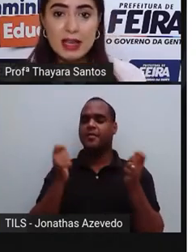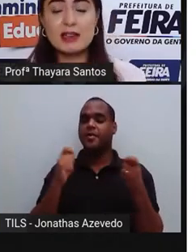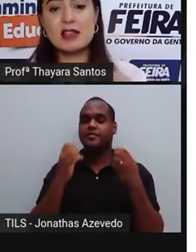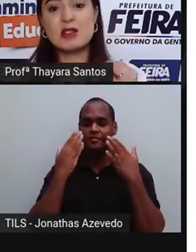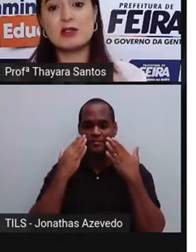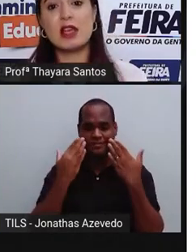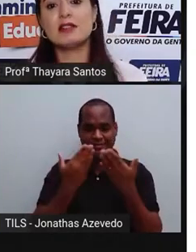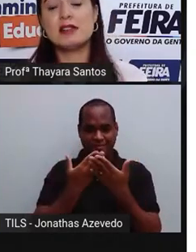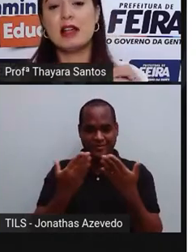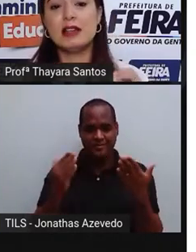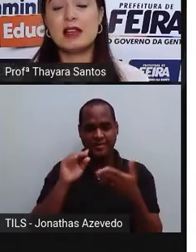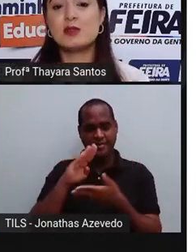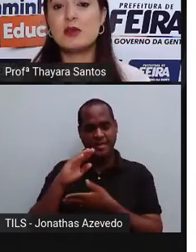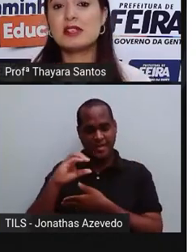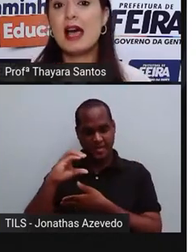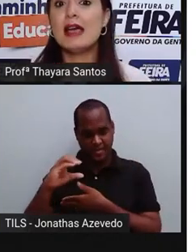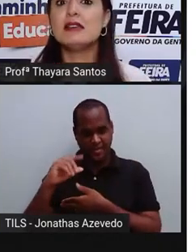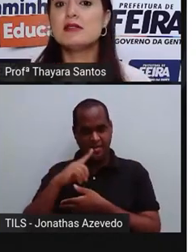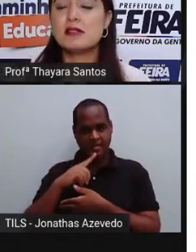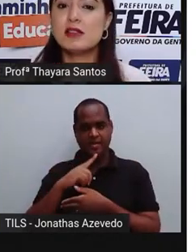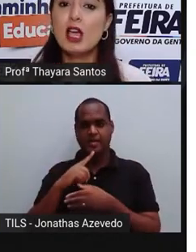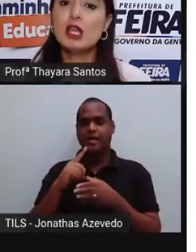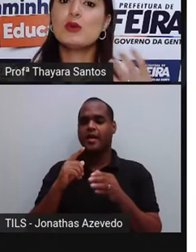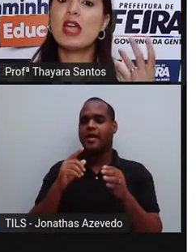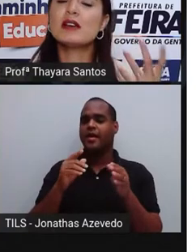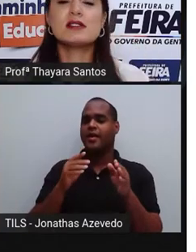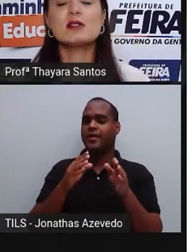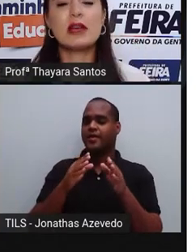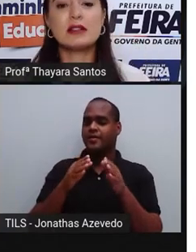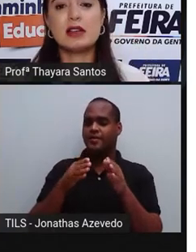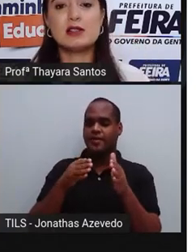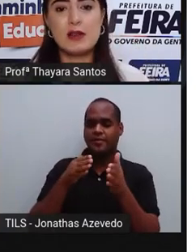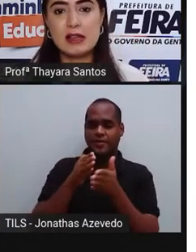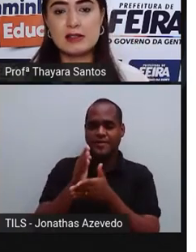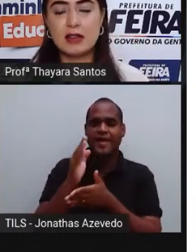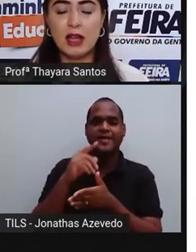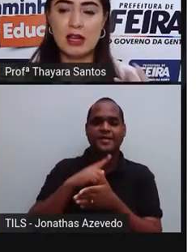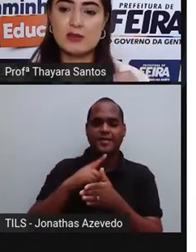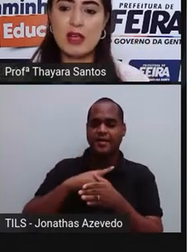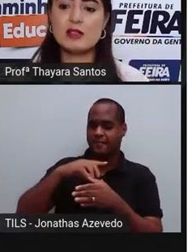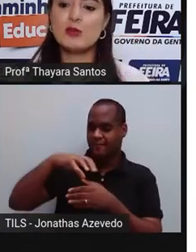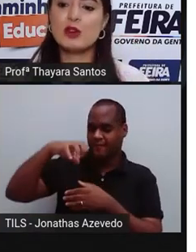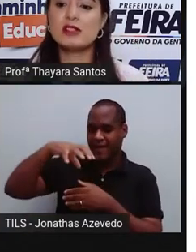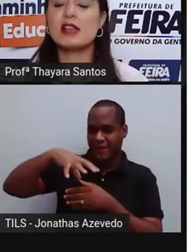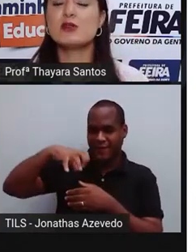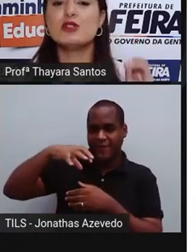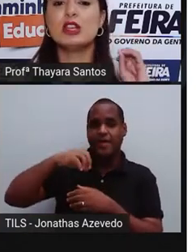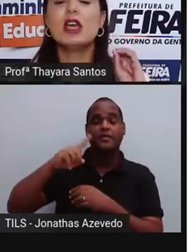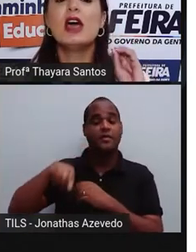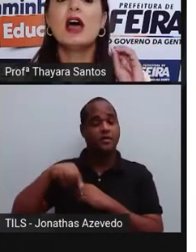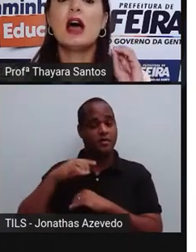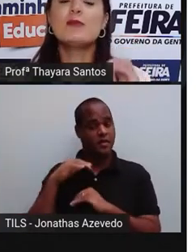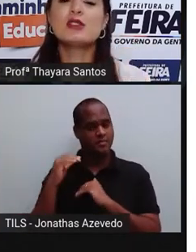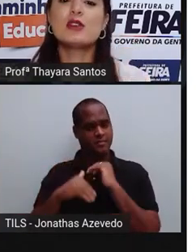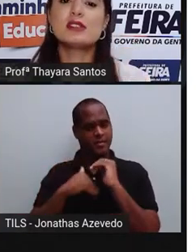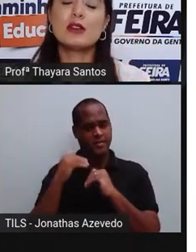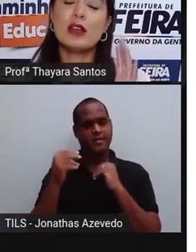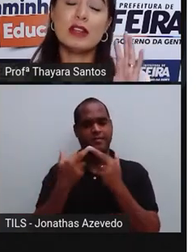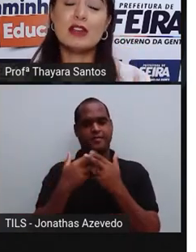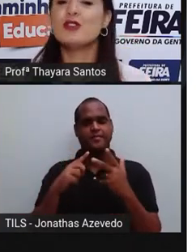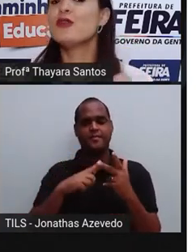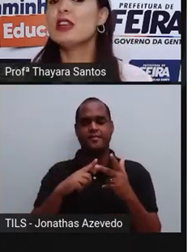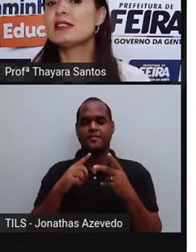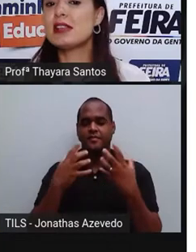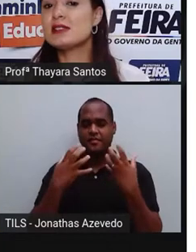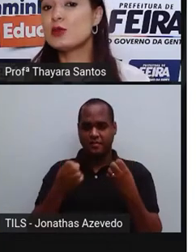bactérias associadas ali às suas raízes. E o que é que essas bactérias fazem? Elas fazem um processo de absorção,